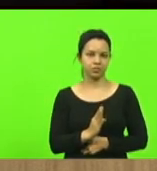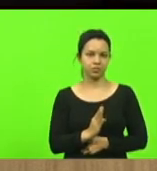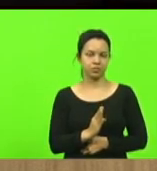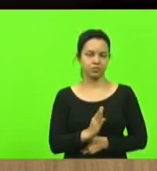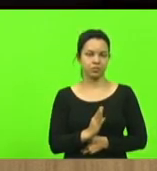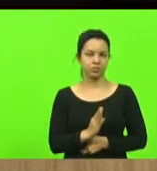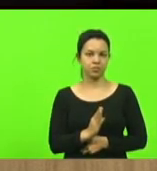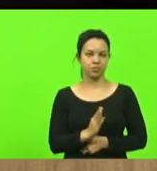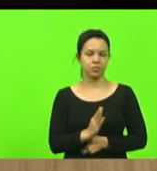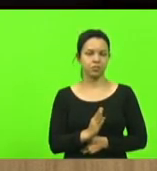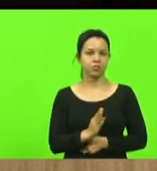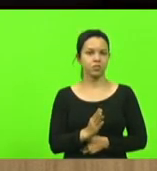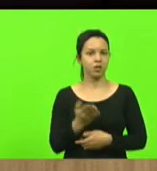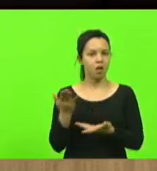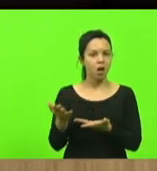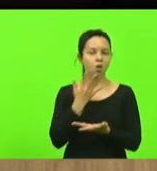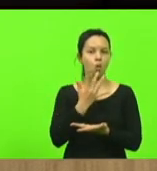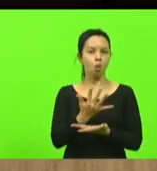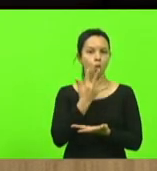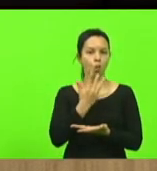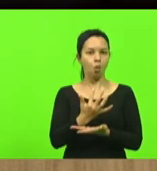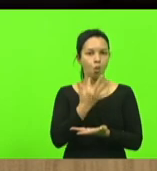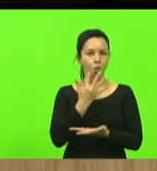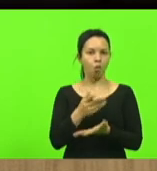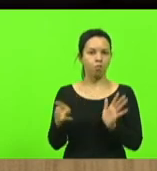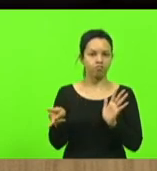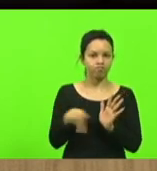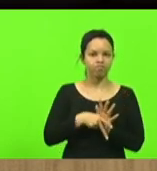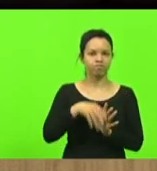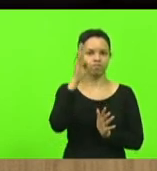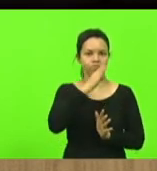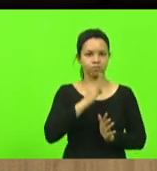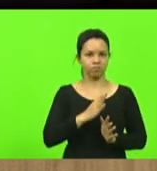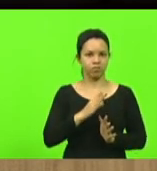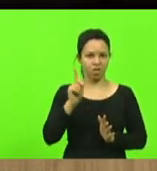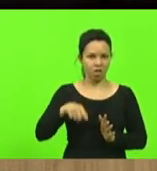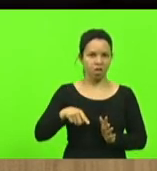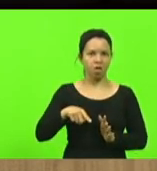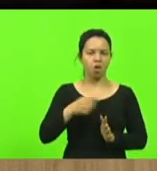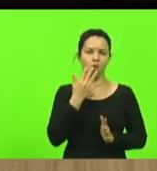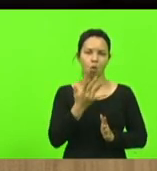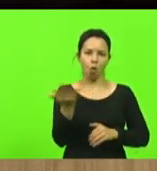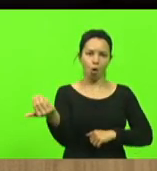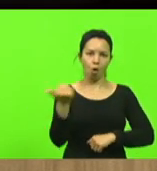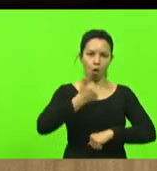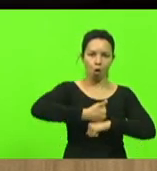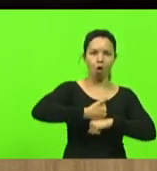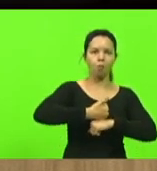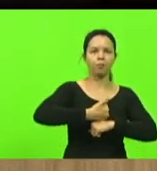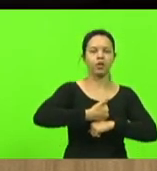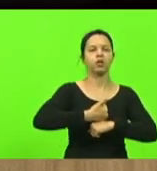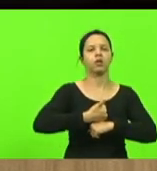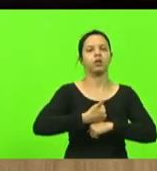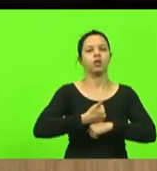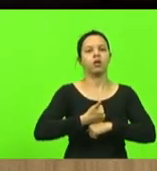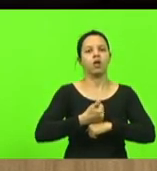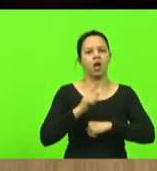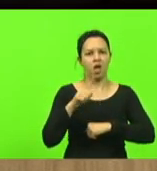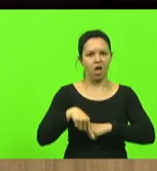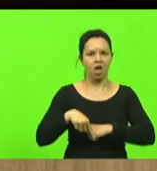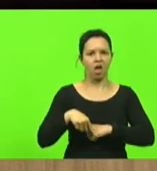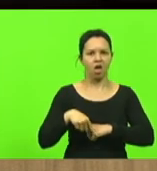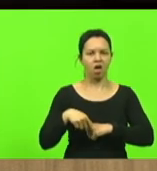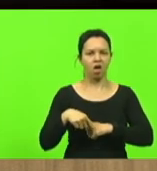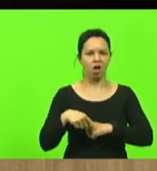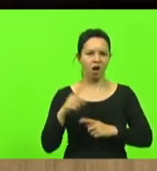essas cores do Brasil não são cores de golpe não são cores de afronta eu pergunto a